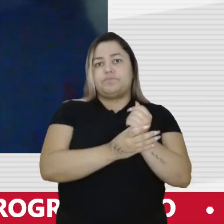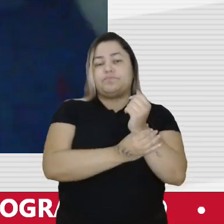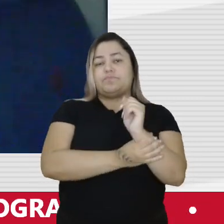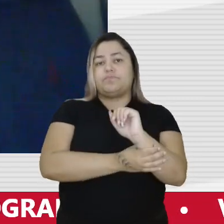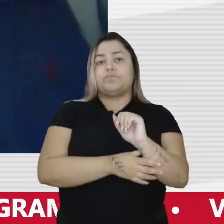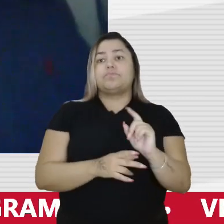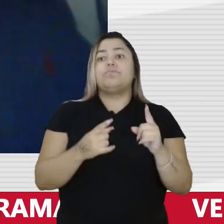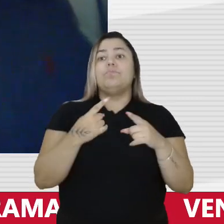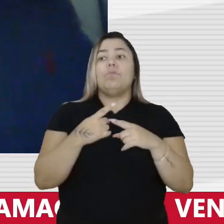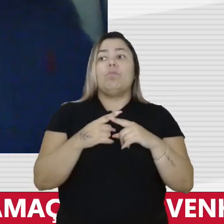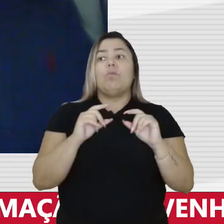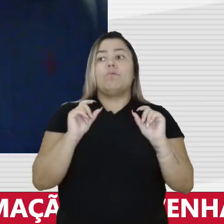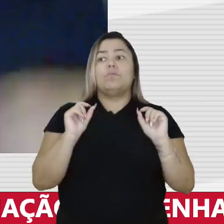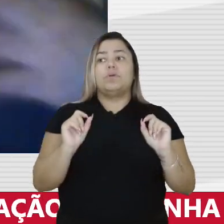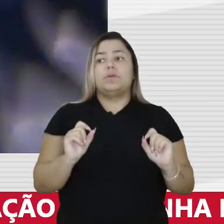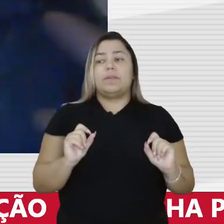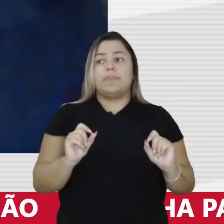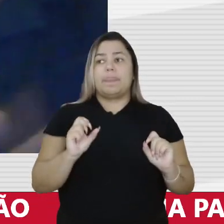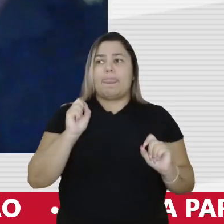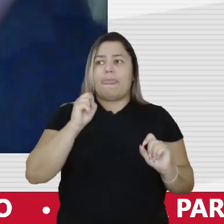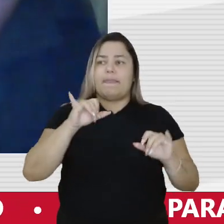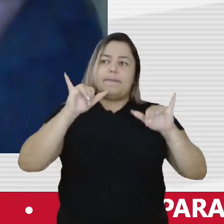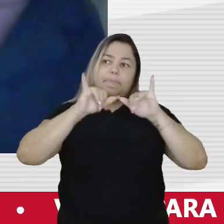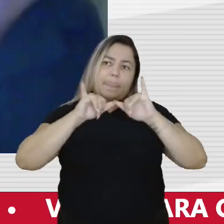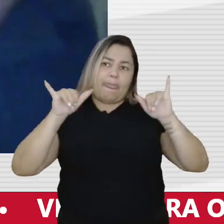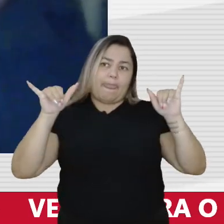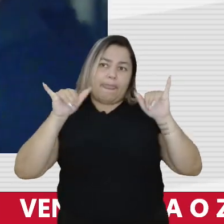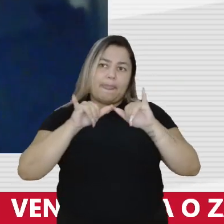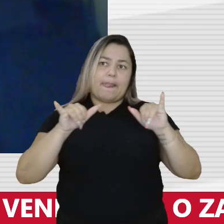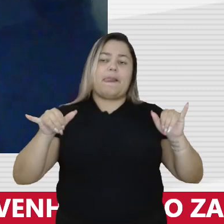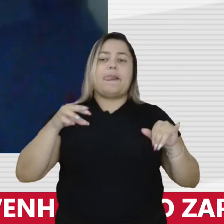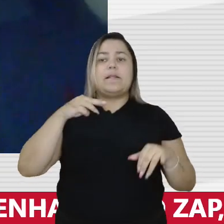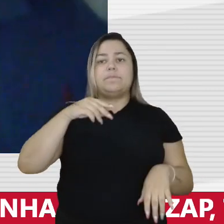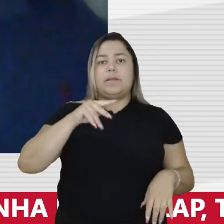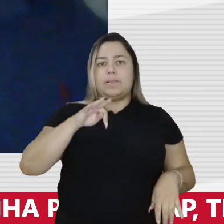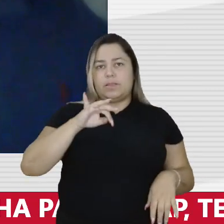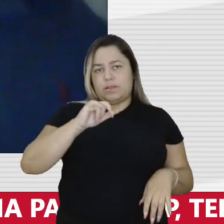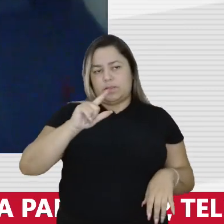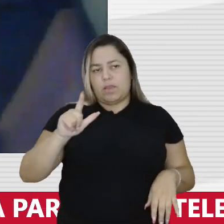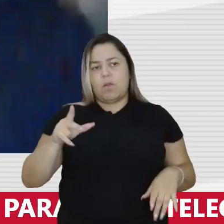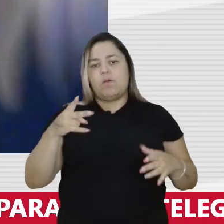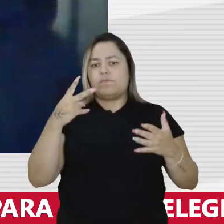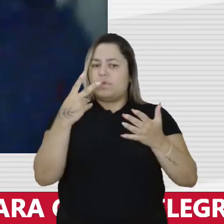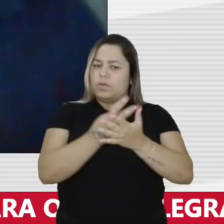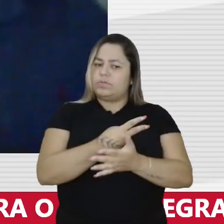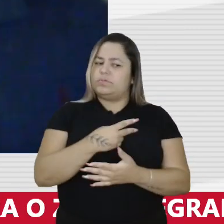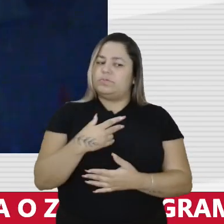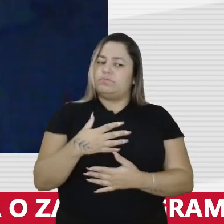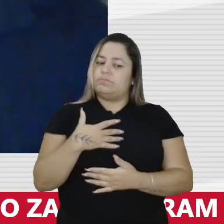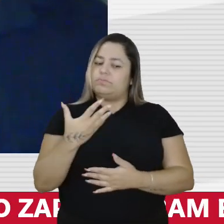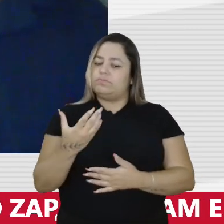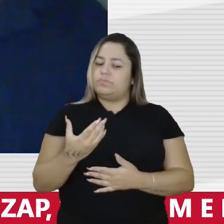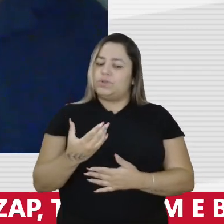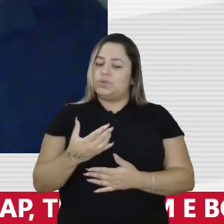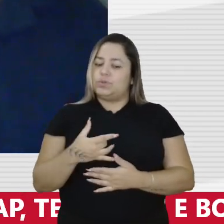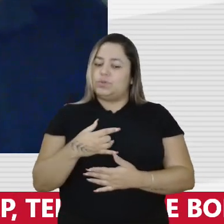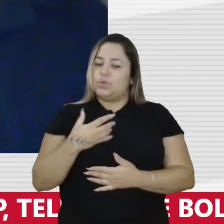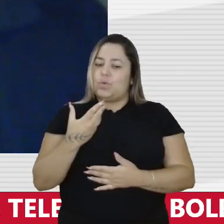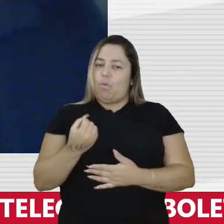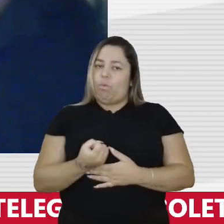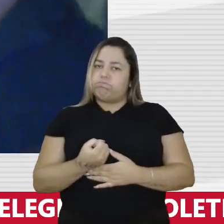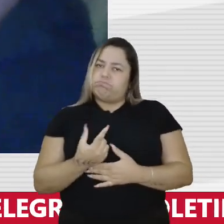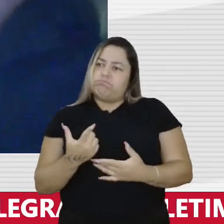Portanto, se a divulgação do material gera constrangimento a quem tem esse discurso,